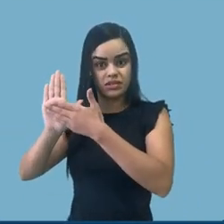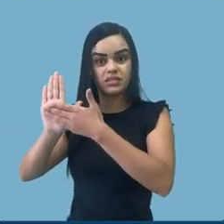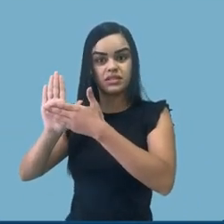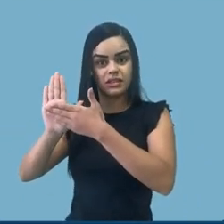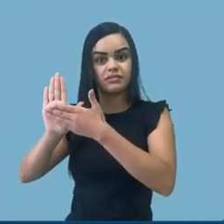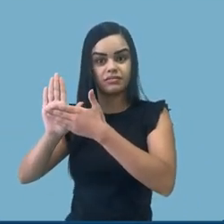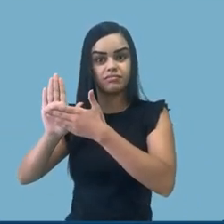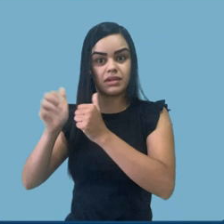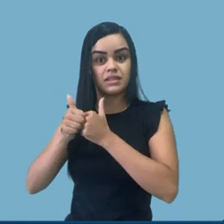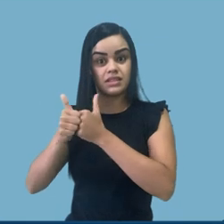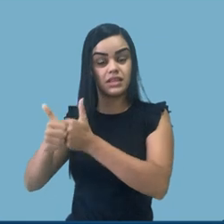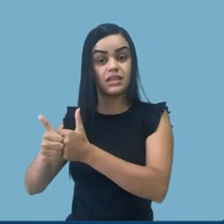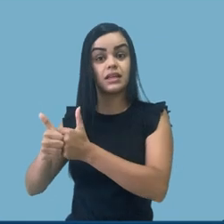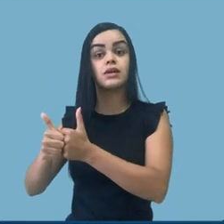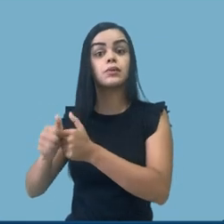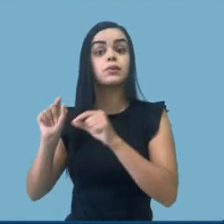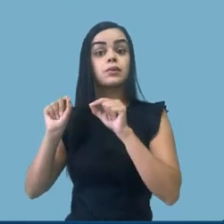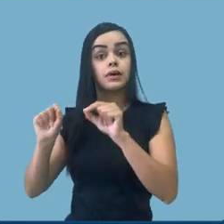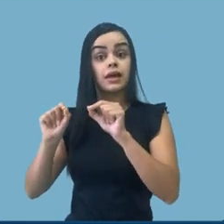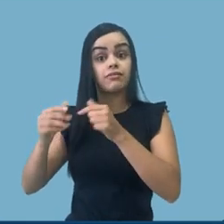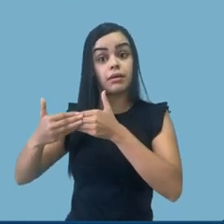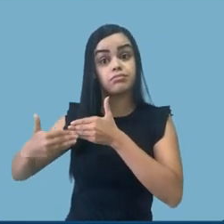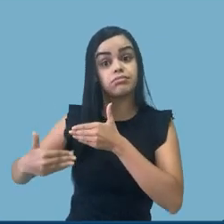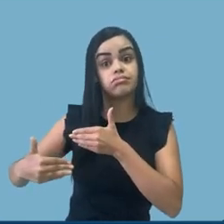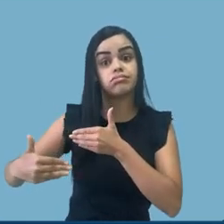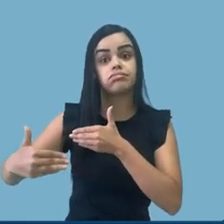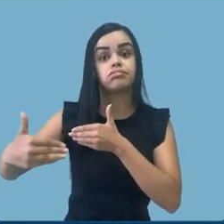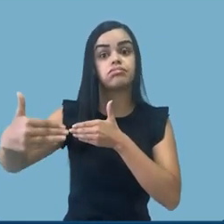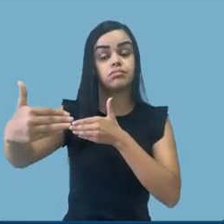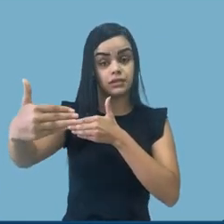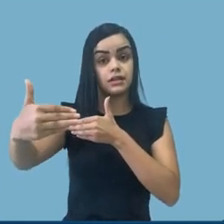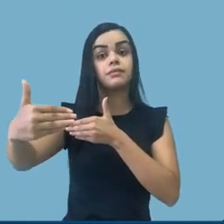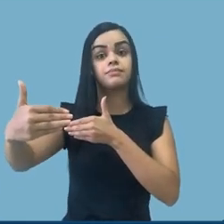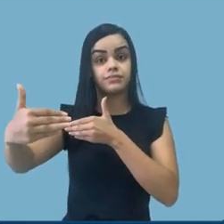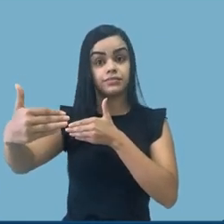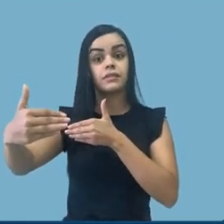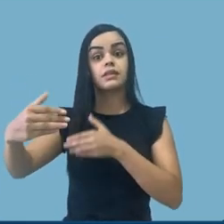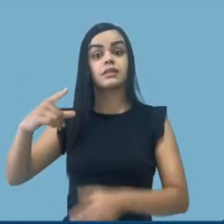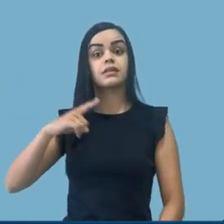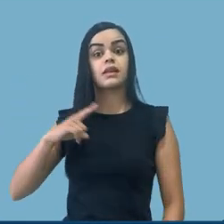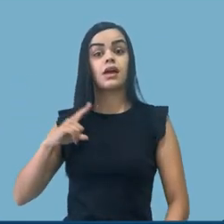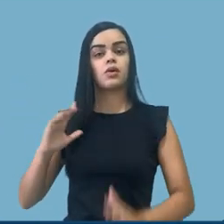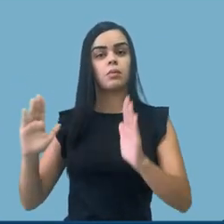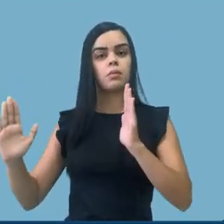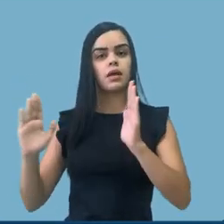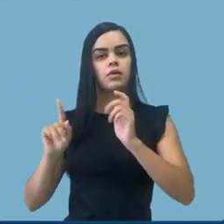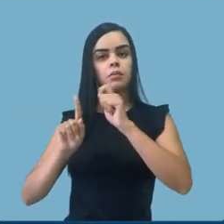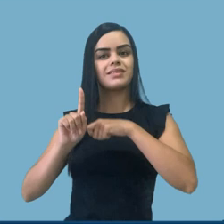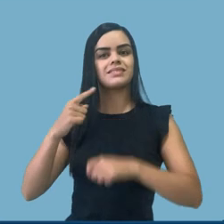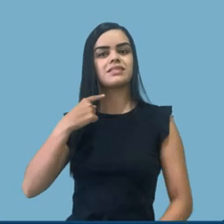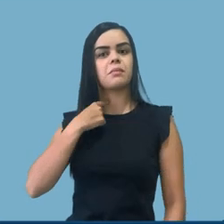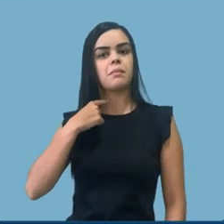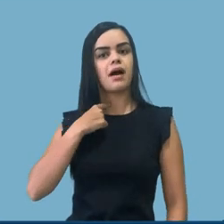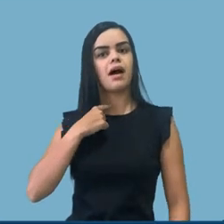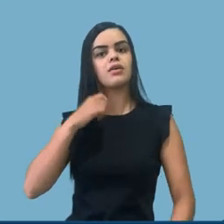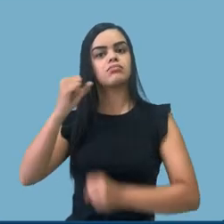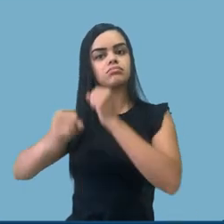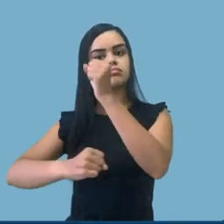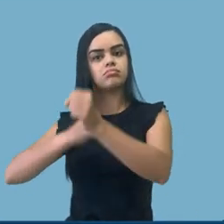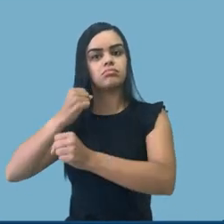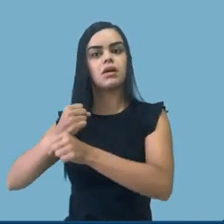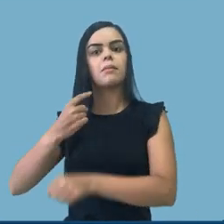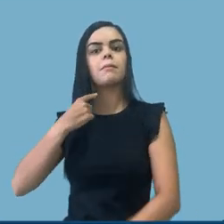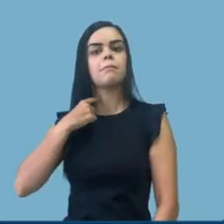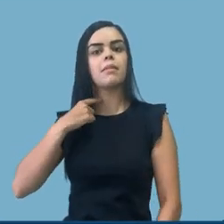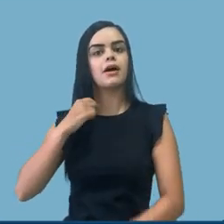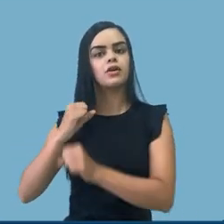de planejamento é estendido. Ele passa a compreender o período de maio de 2021 até maio